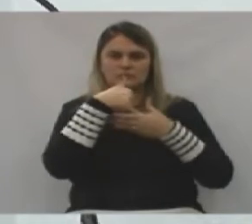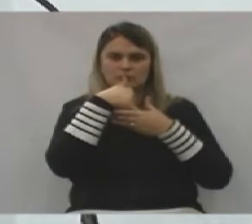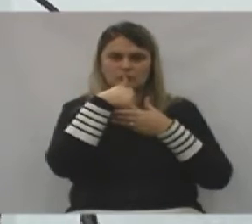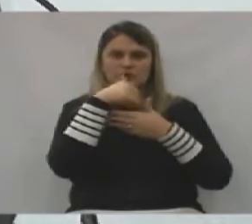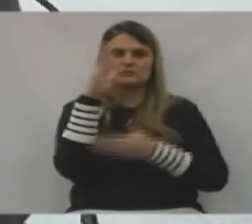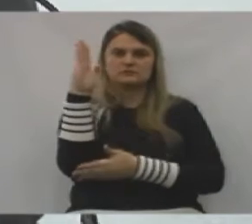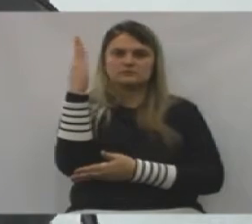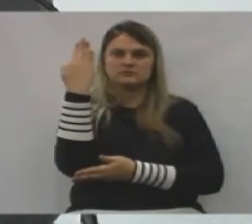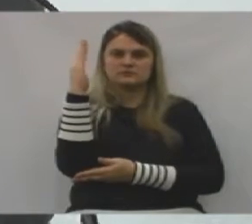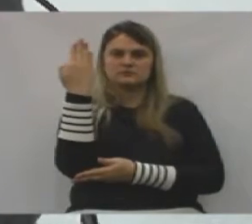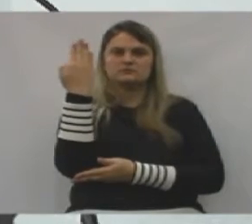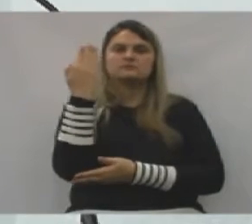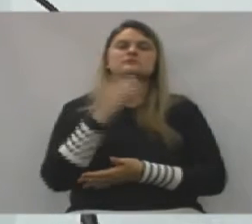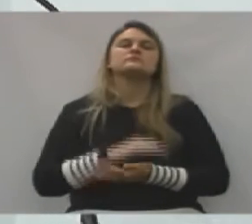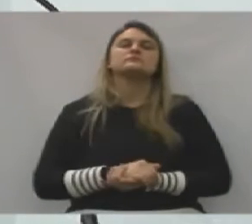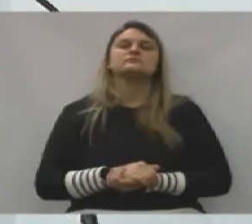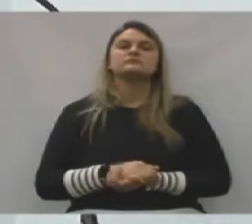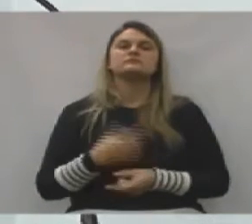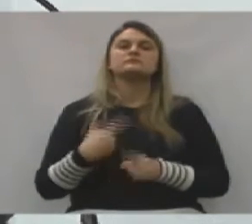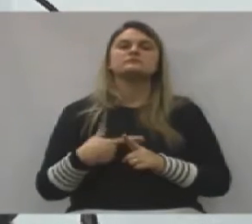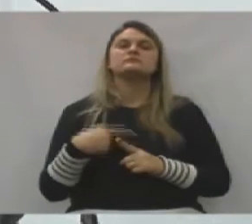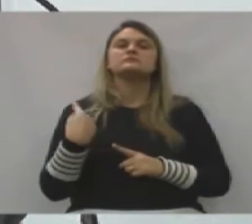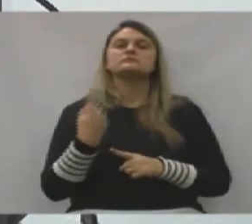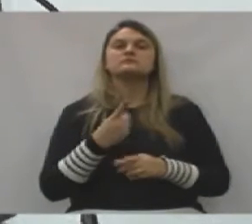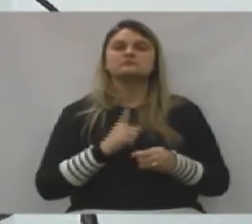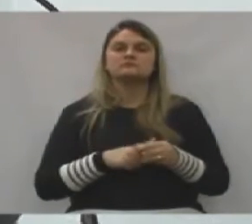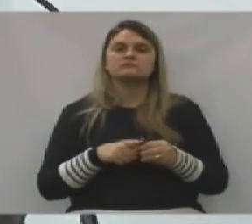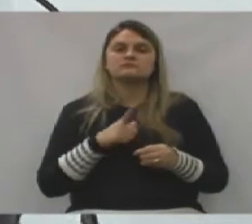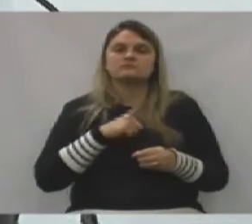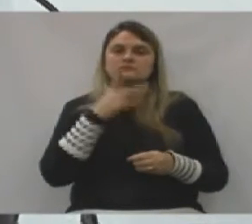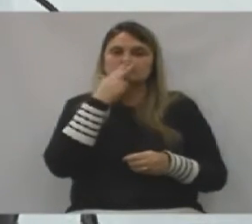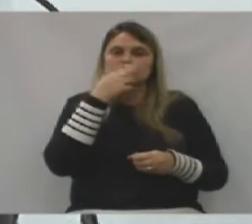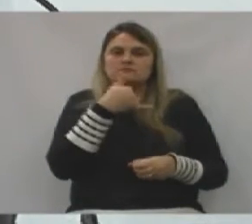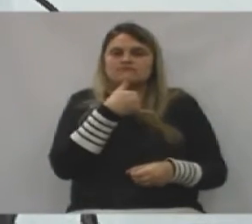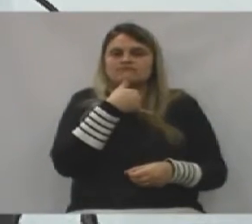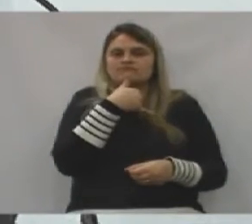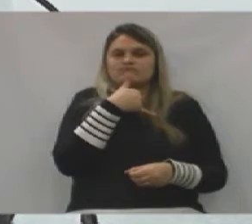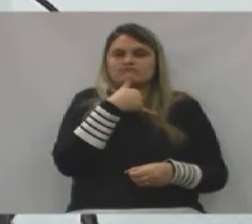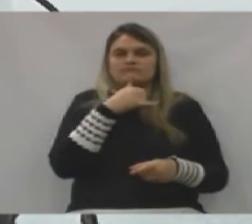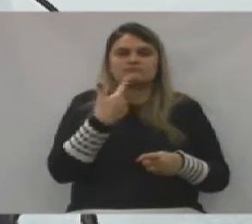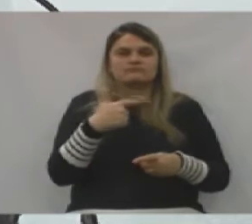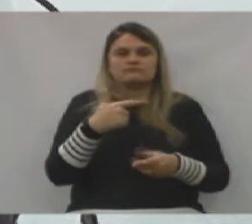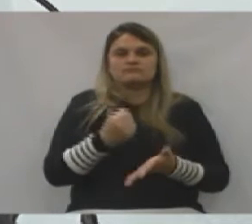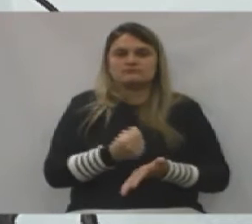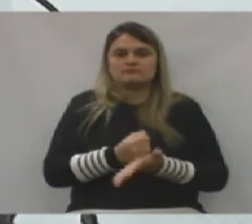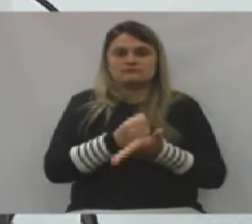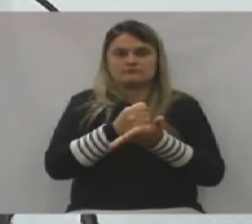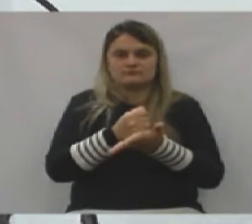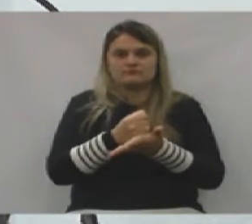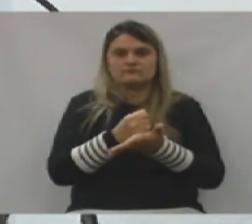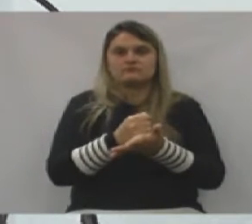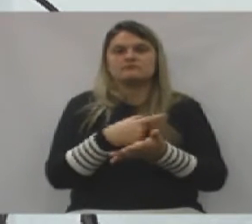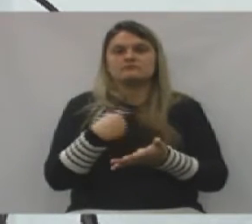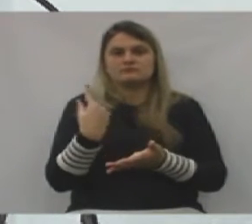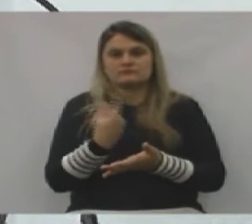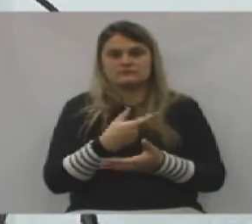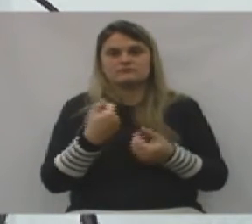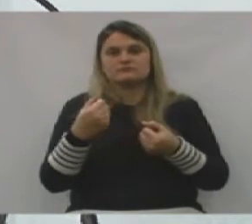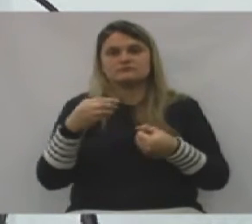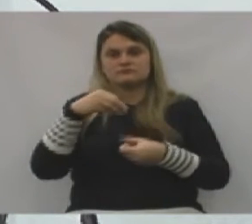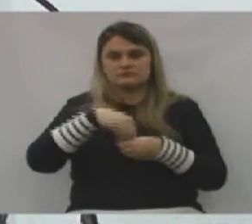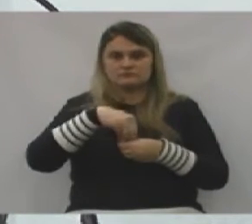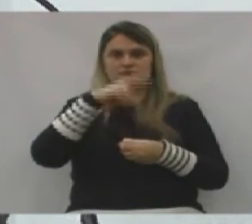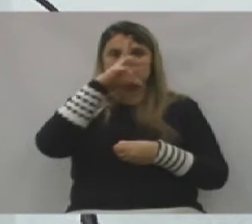na madeira. Por que a nossa cidade está assim, deprimida? Porque não se tem apoio. Nós estamos, dentro da